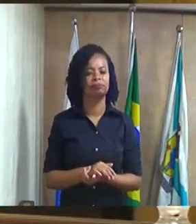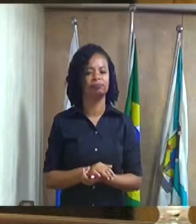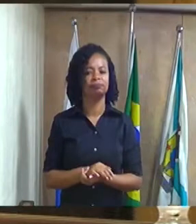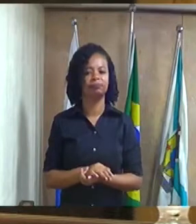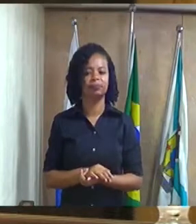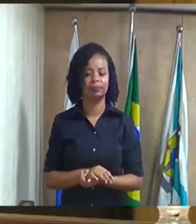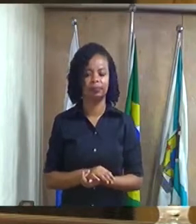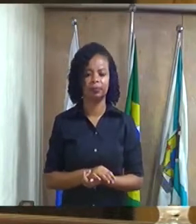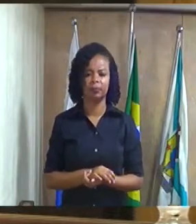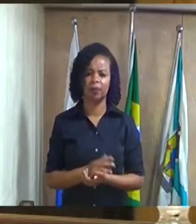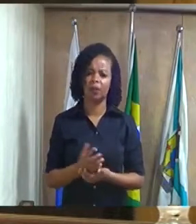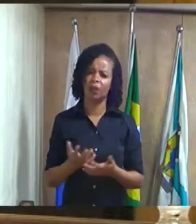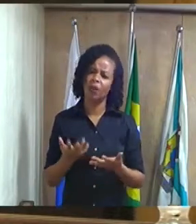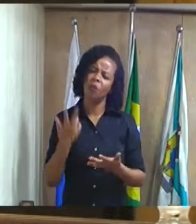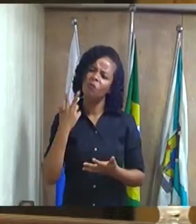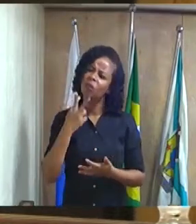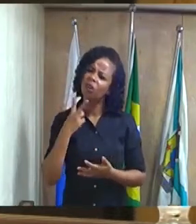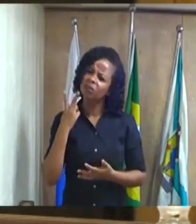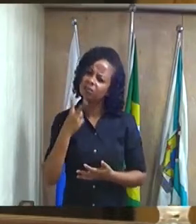o vereador